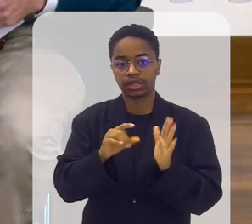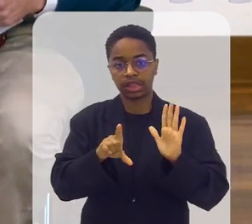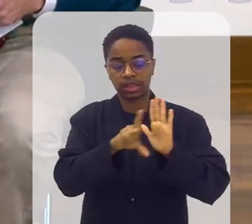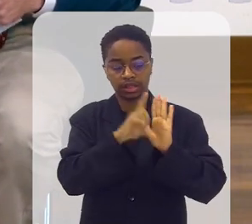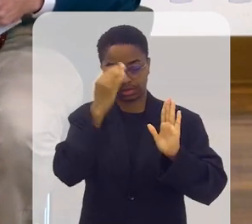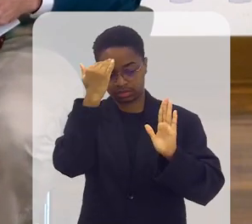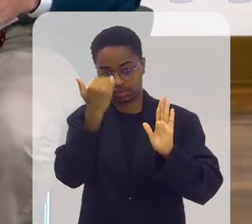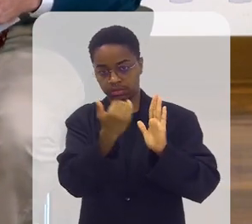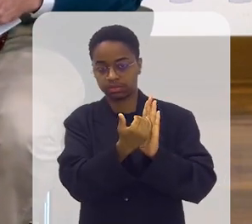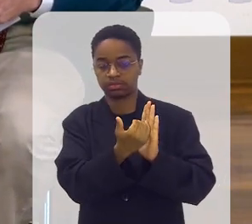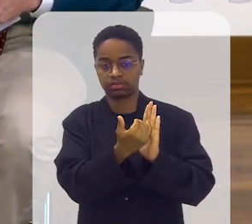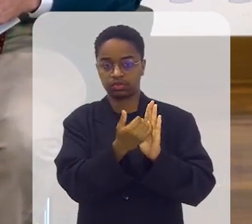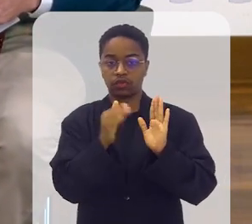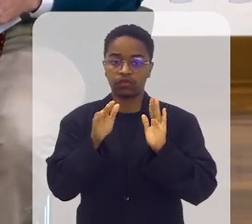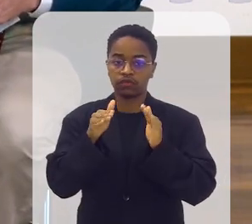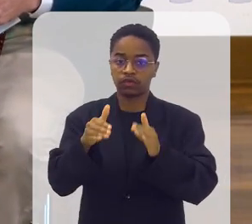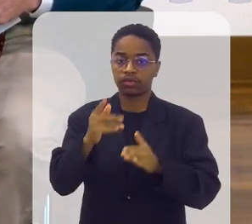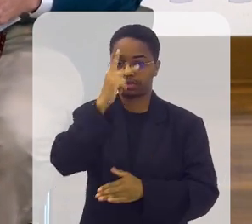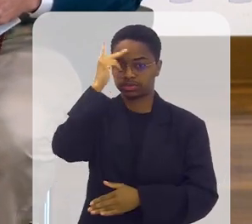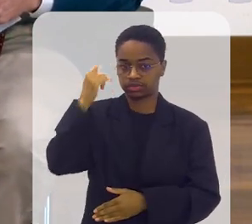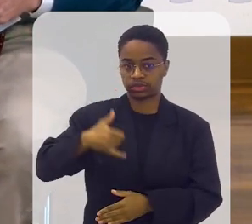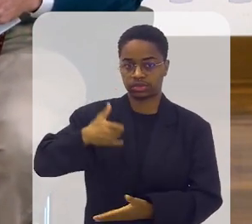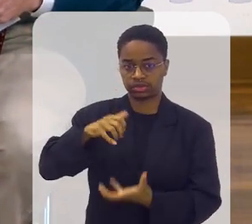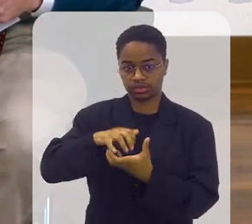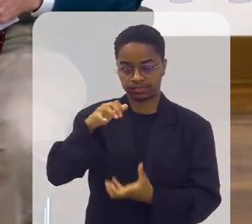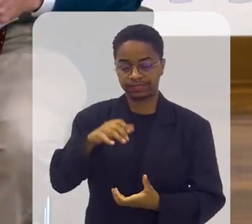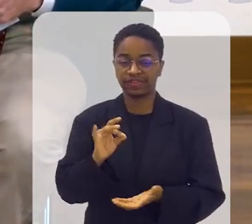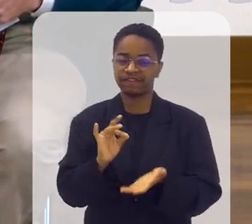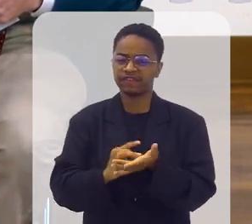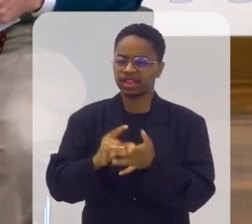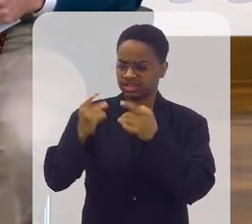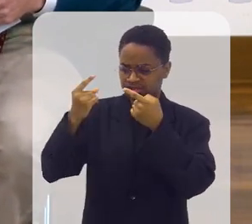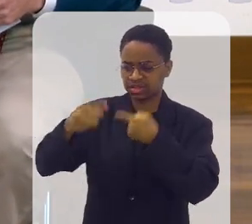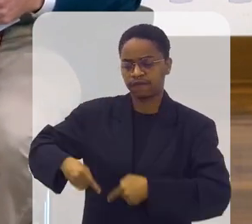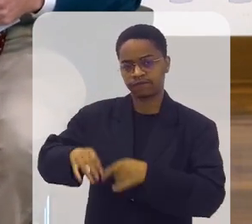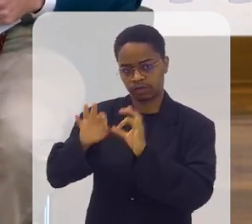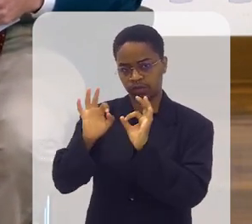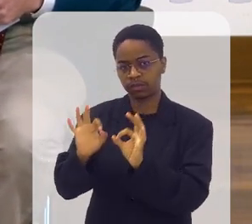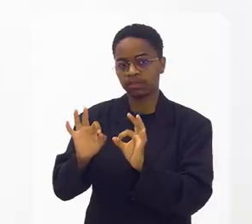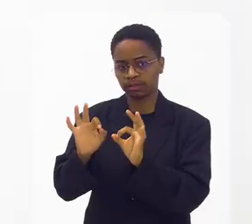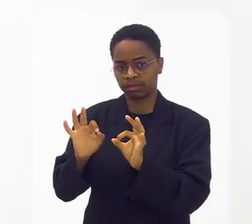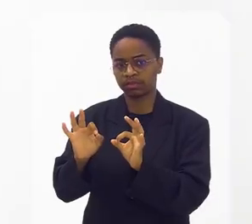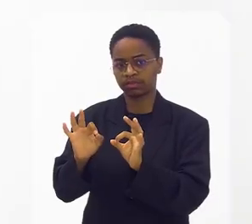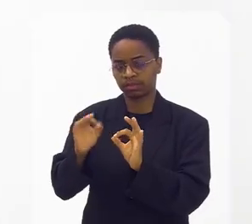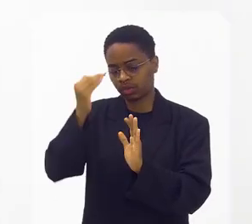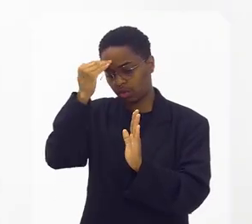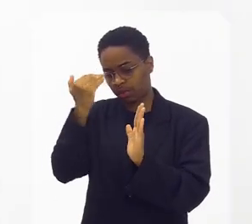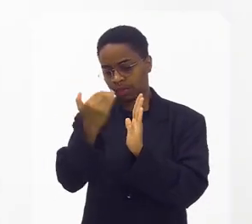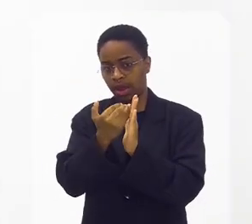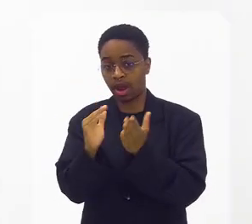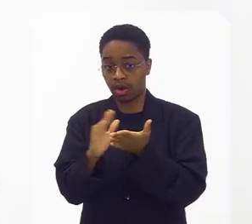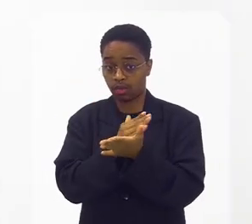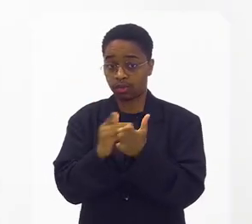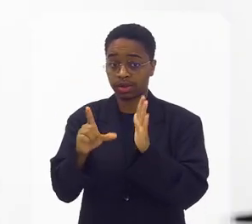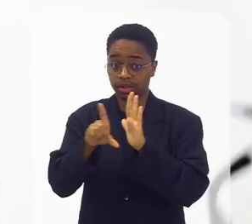leis que estão sendo editadas em relação à pessoa idosa. Tem sido um grande desafio o cumprimento de algumas leis,